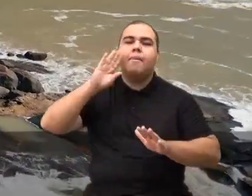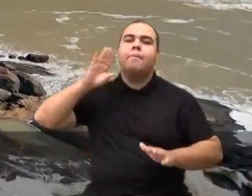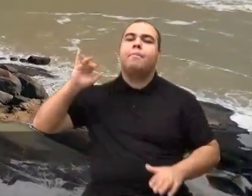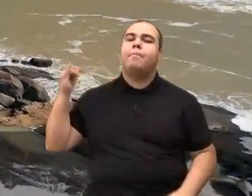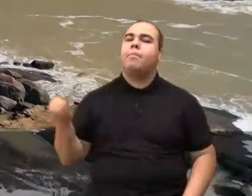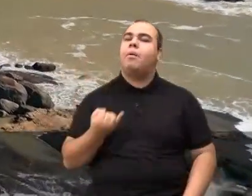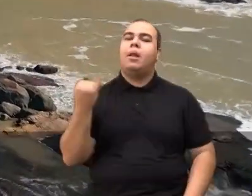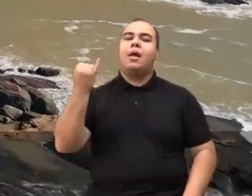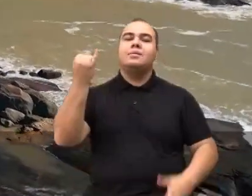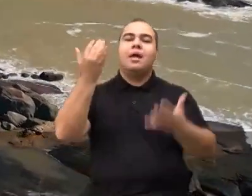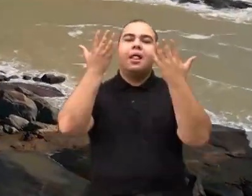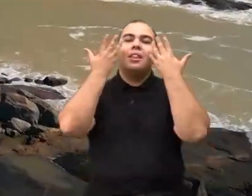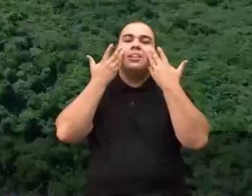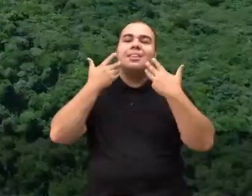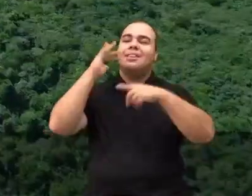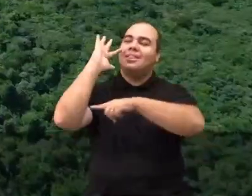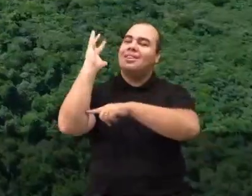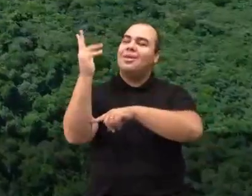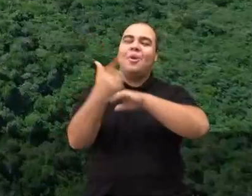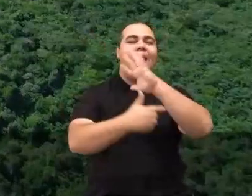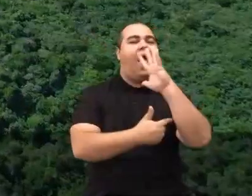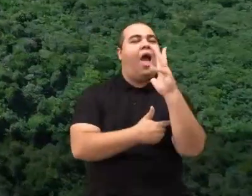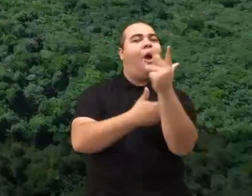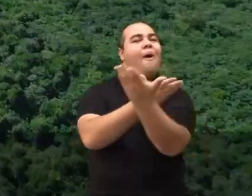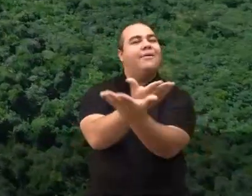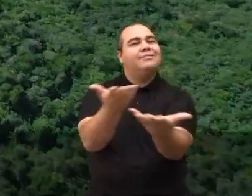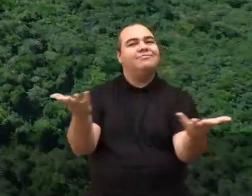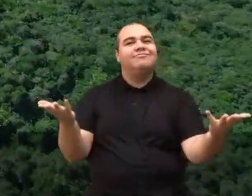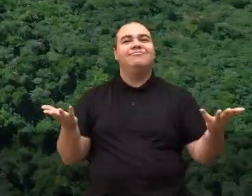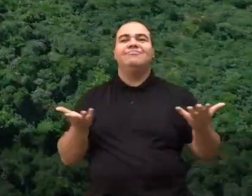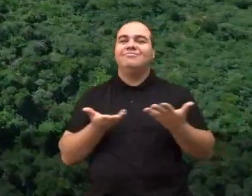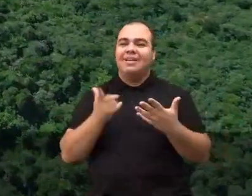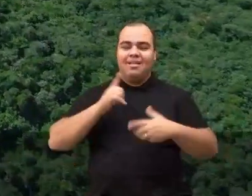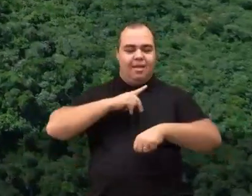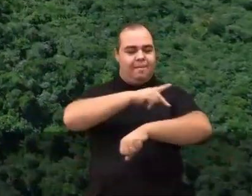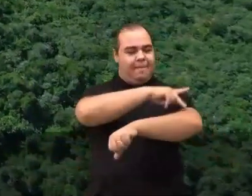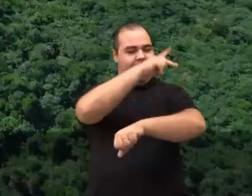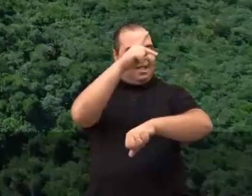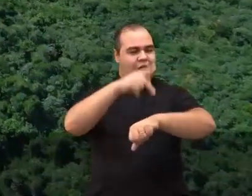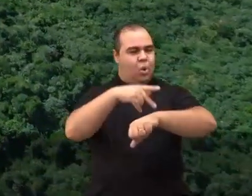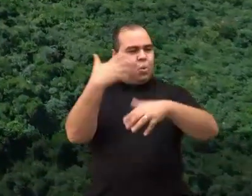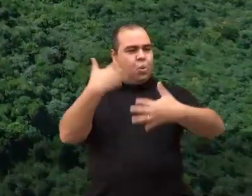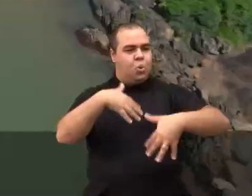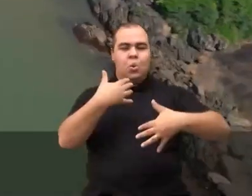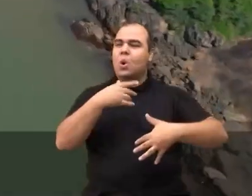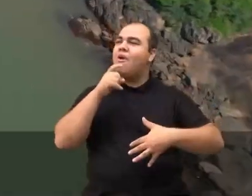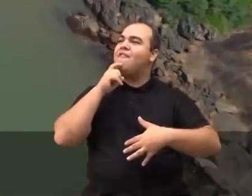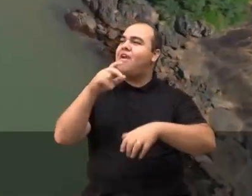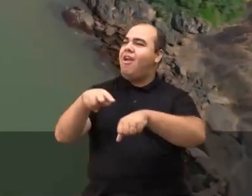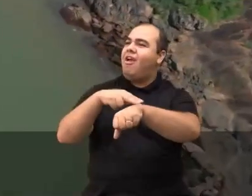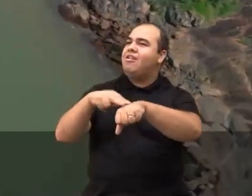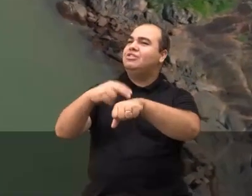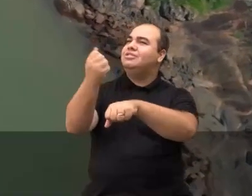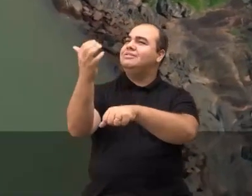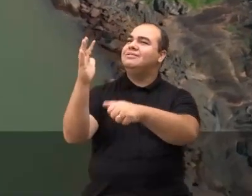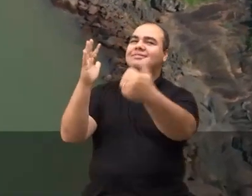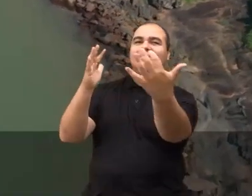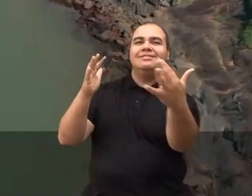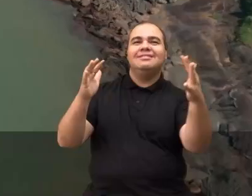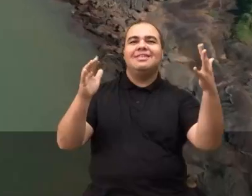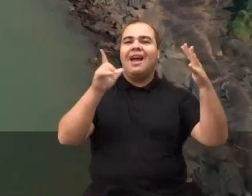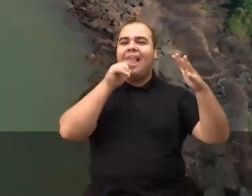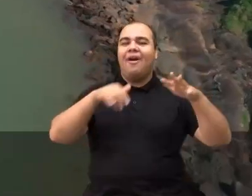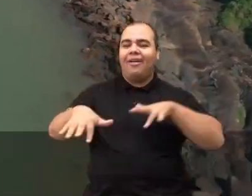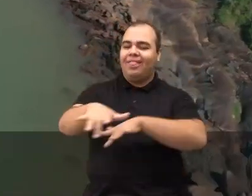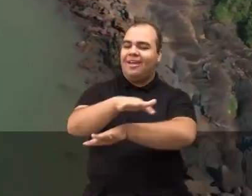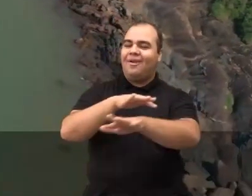a natureza. Protegidas por grandes pedras e um muito verde, suas águas são tranquilas